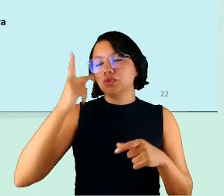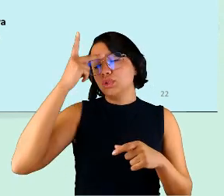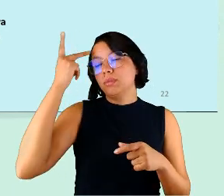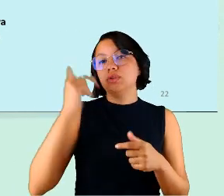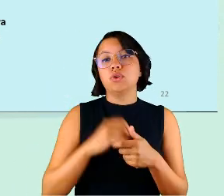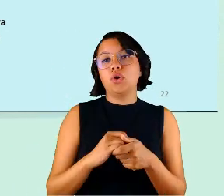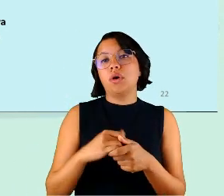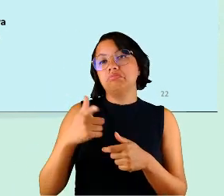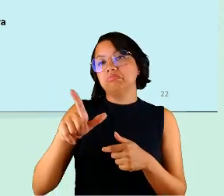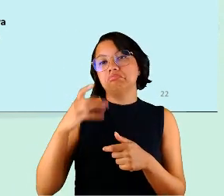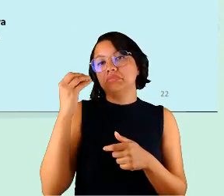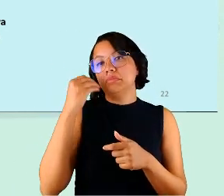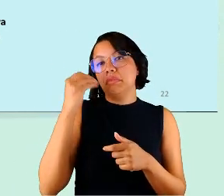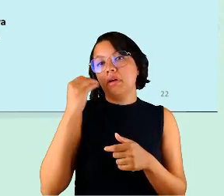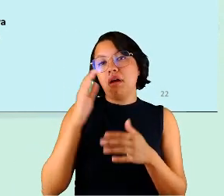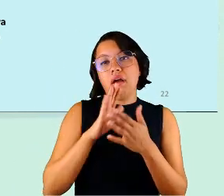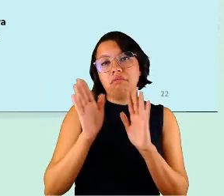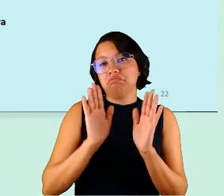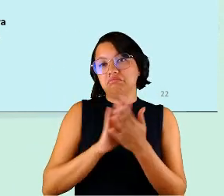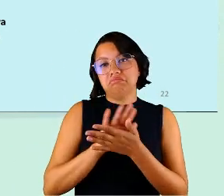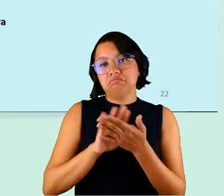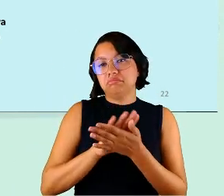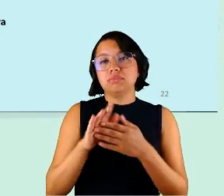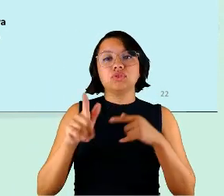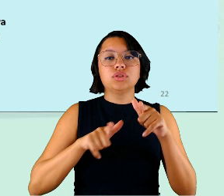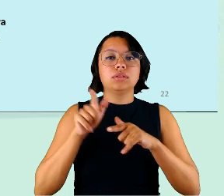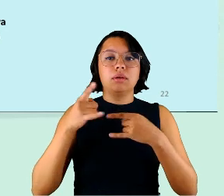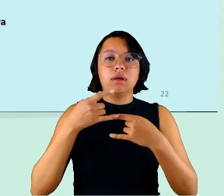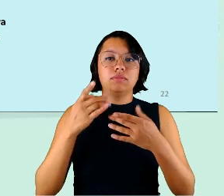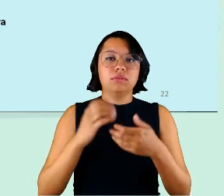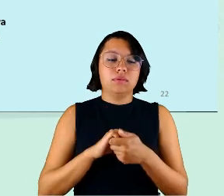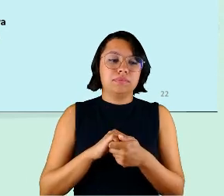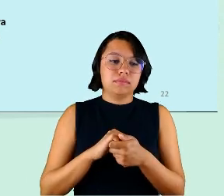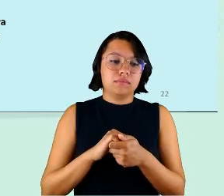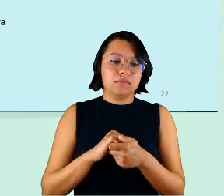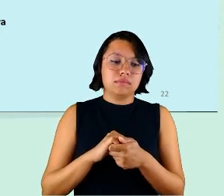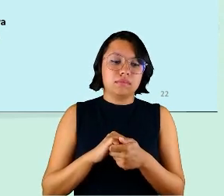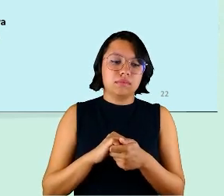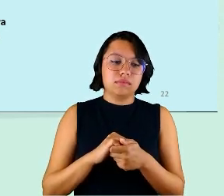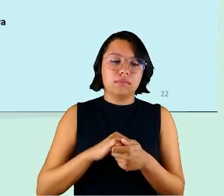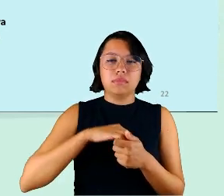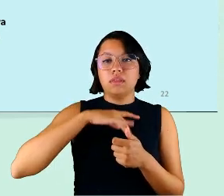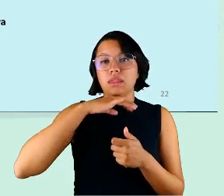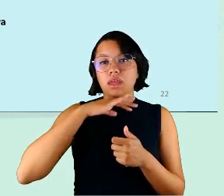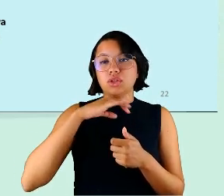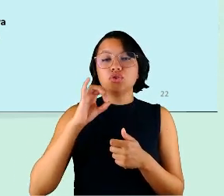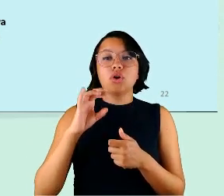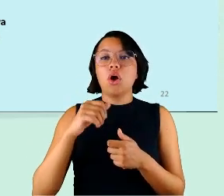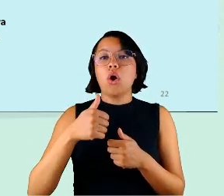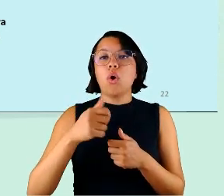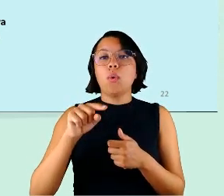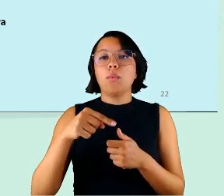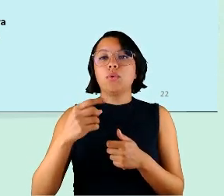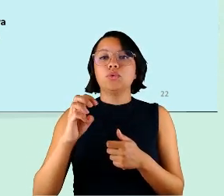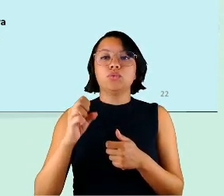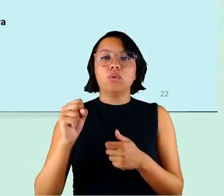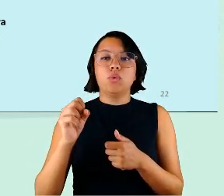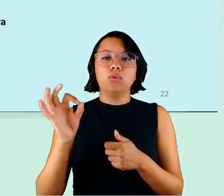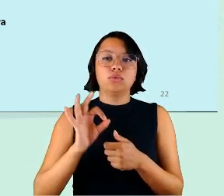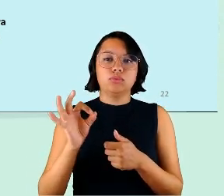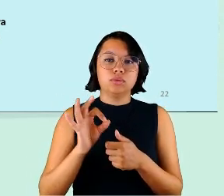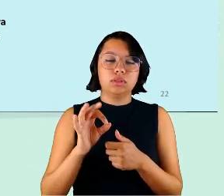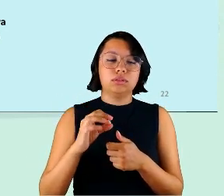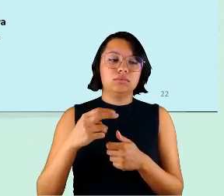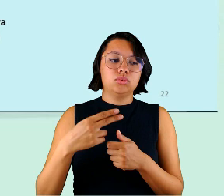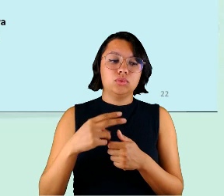sem experiência alguma com a gestão de trabalho virtual e negativa somente 1,8% 2%